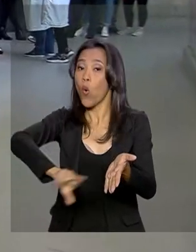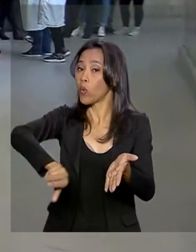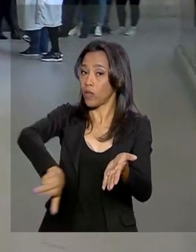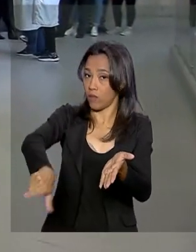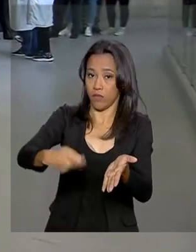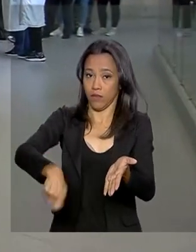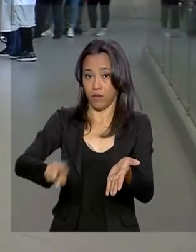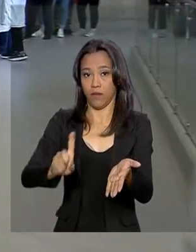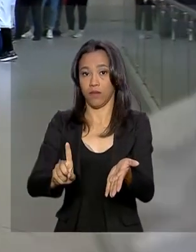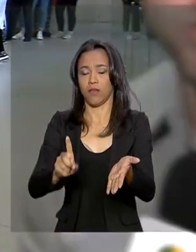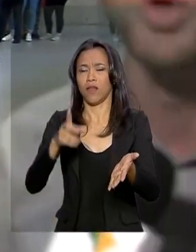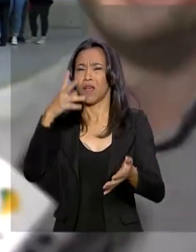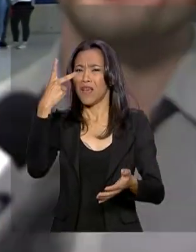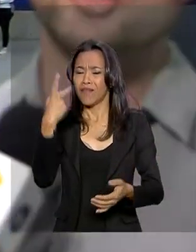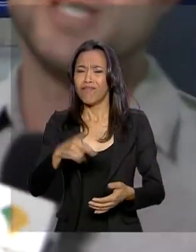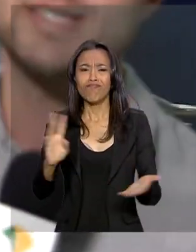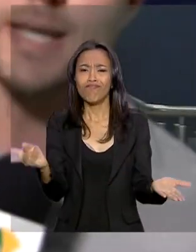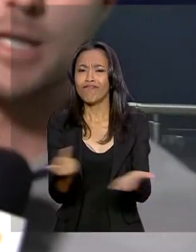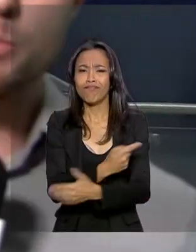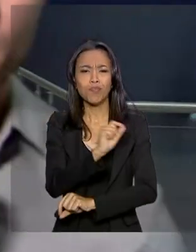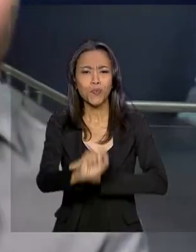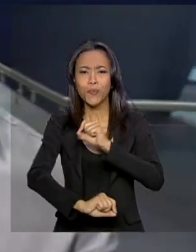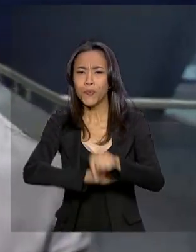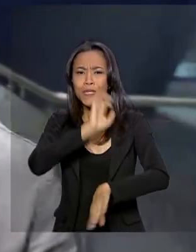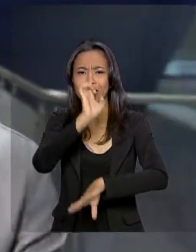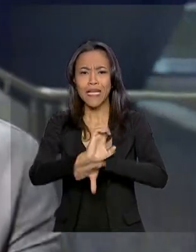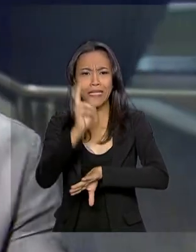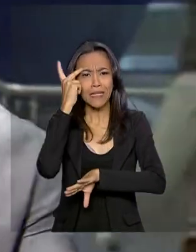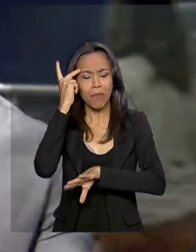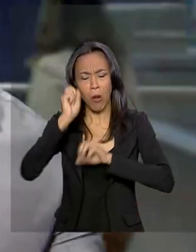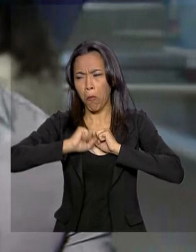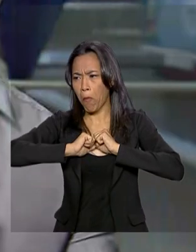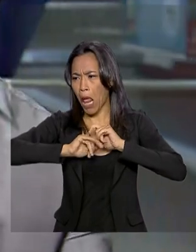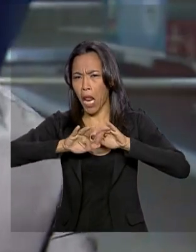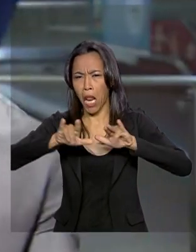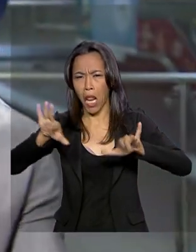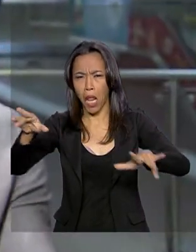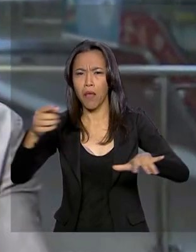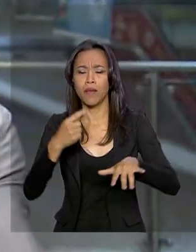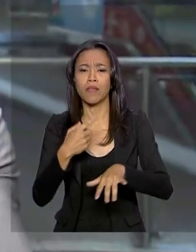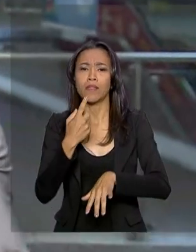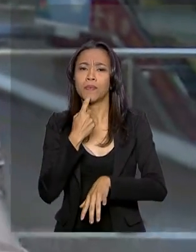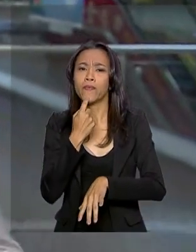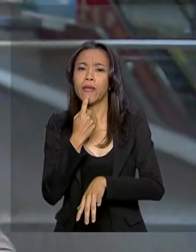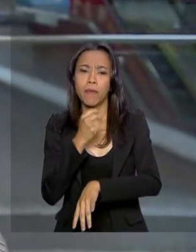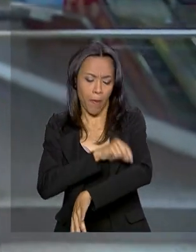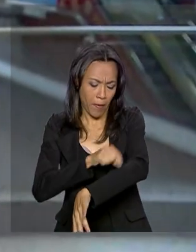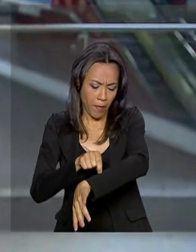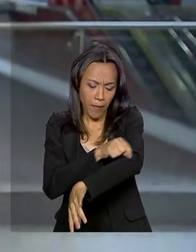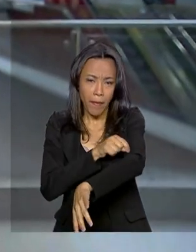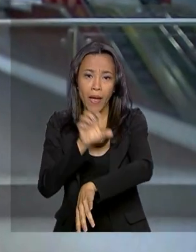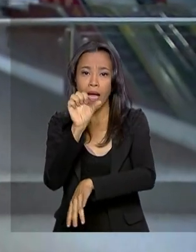de São Paulo vive um surto de sarampo. Até agora, neste ano, foram confirmados